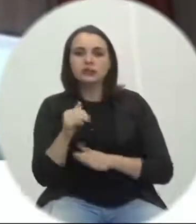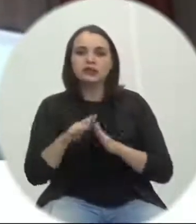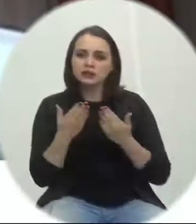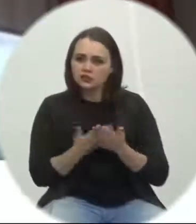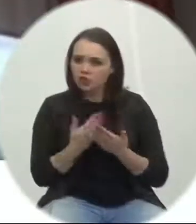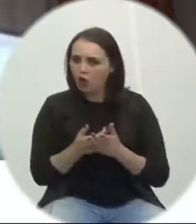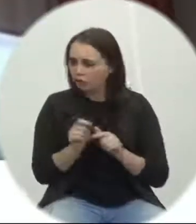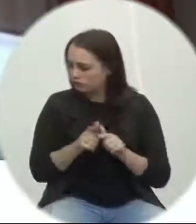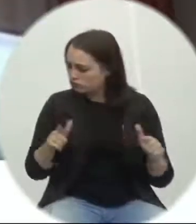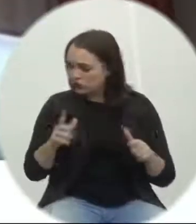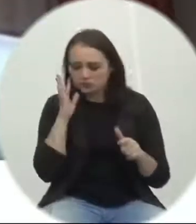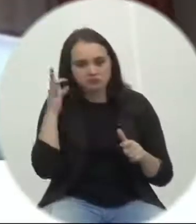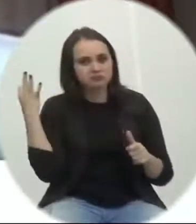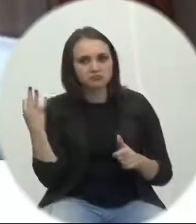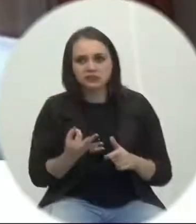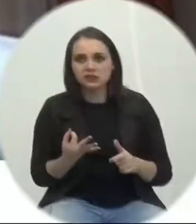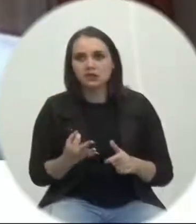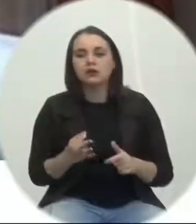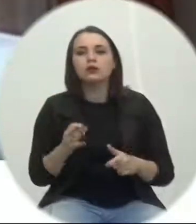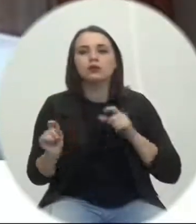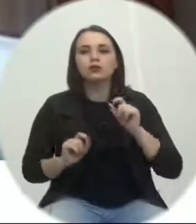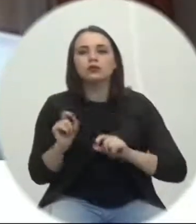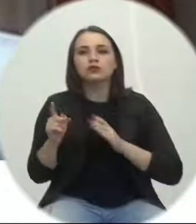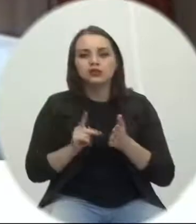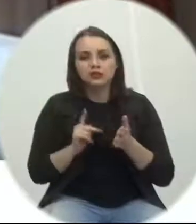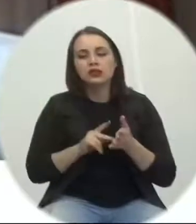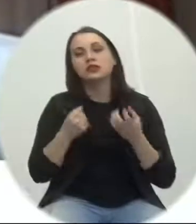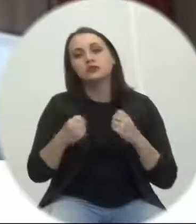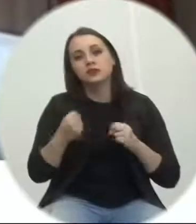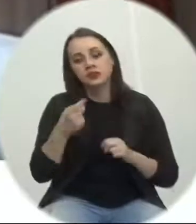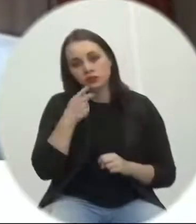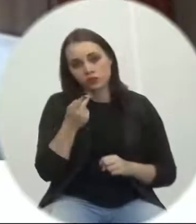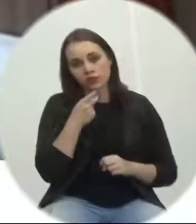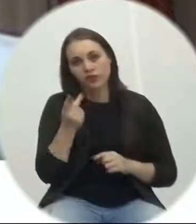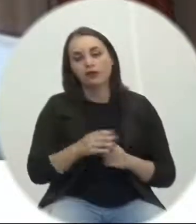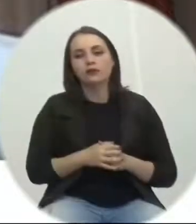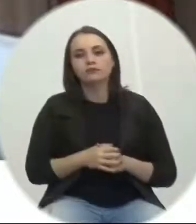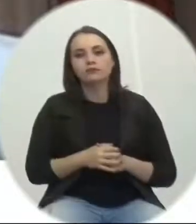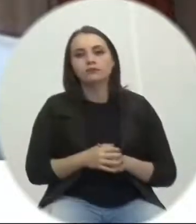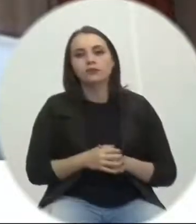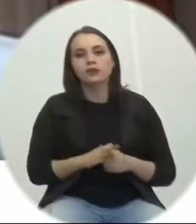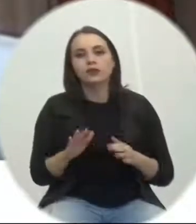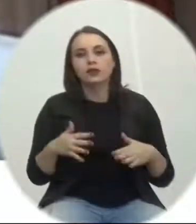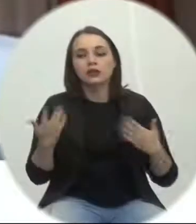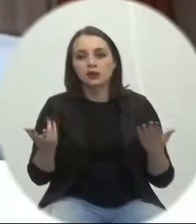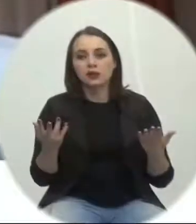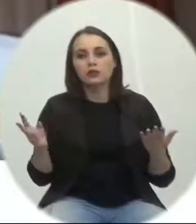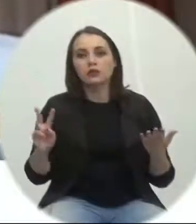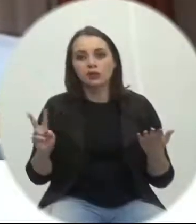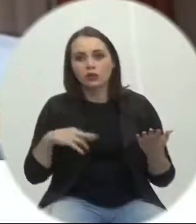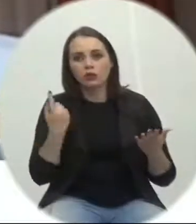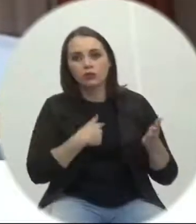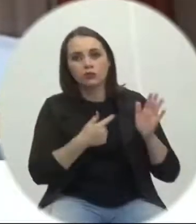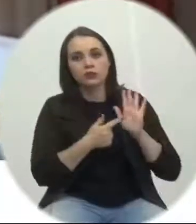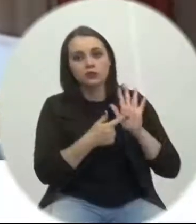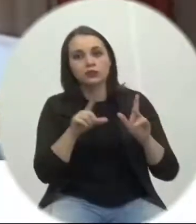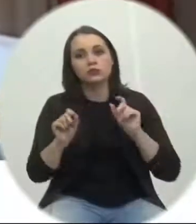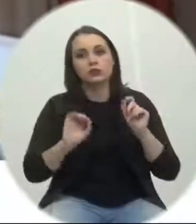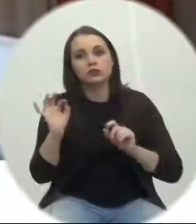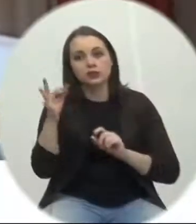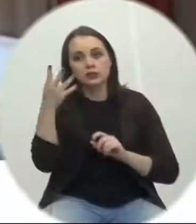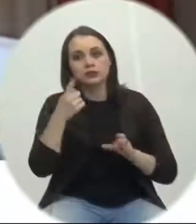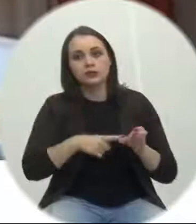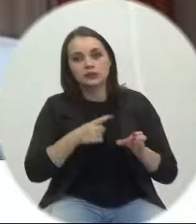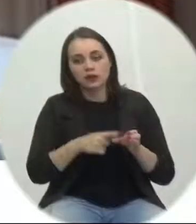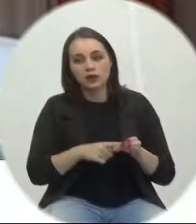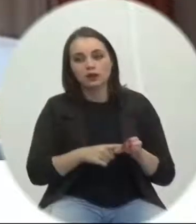higienizado, então, o que é verdadeiro, temos que falar, e é isso, que somos vereadores, representamos o povo da nossa cidade, e viemos